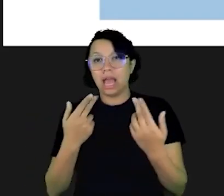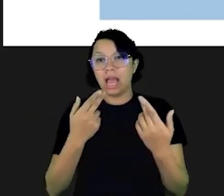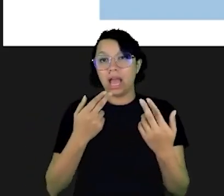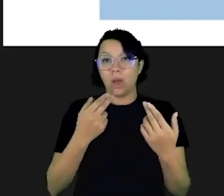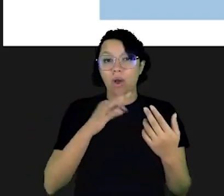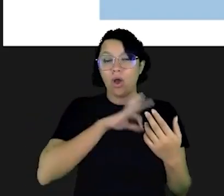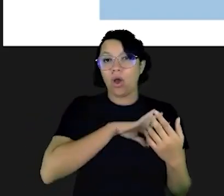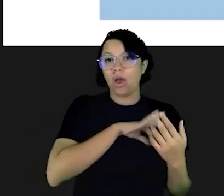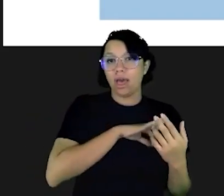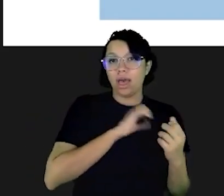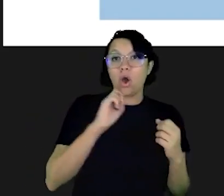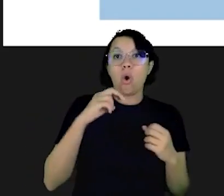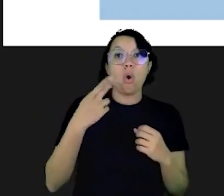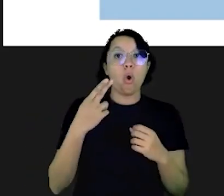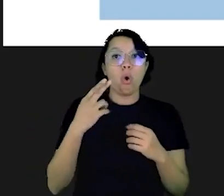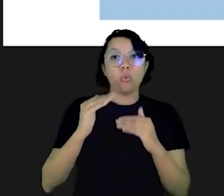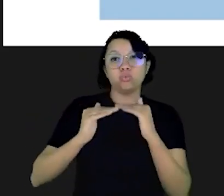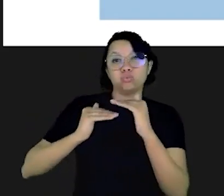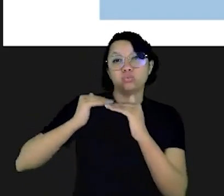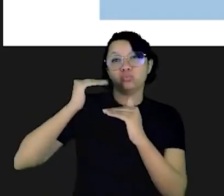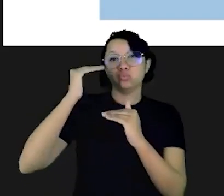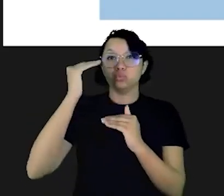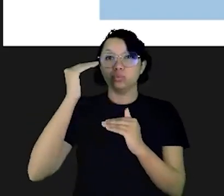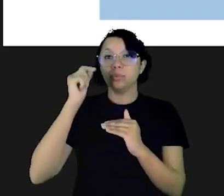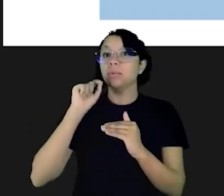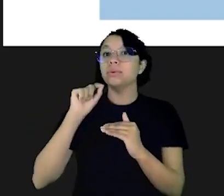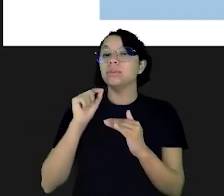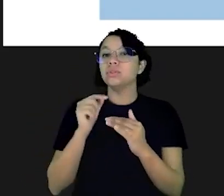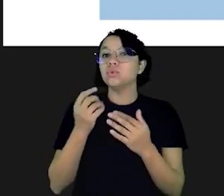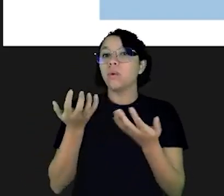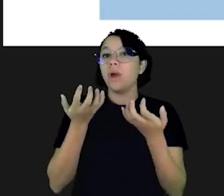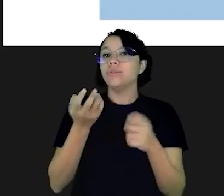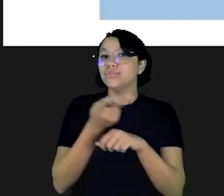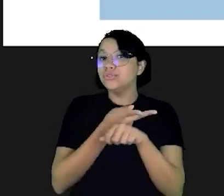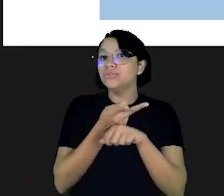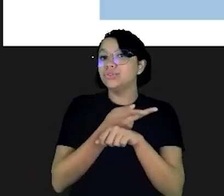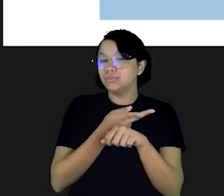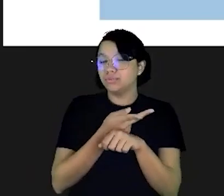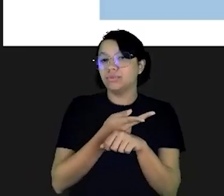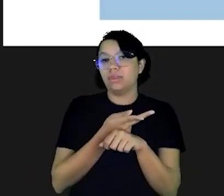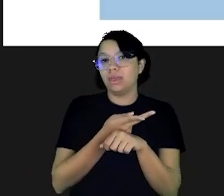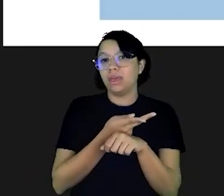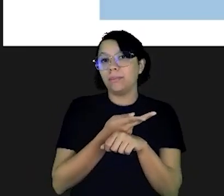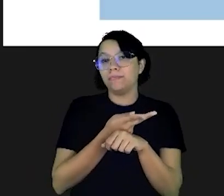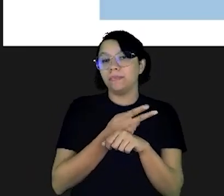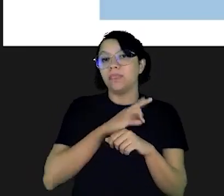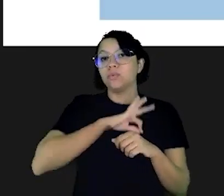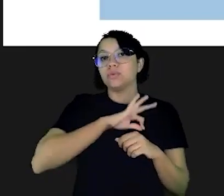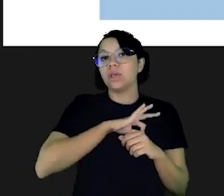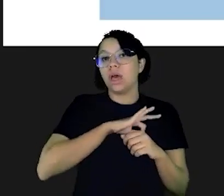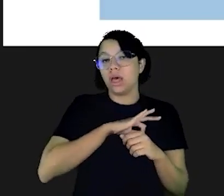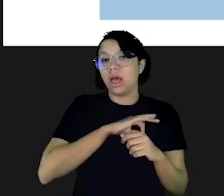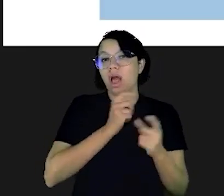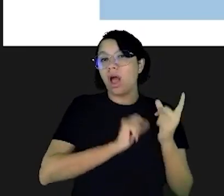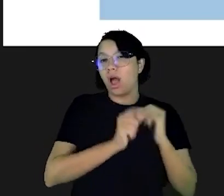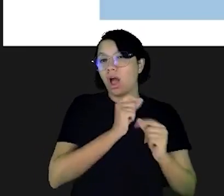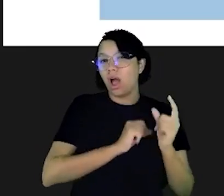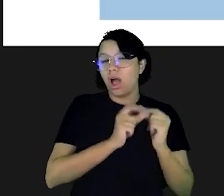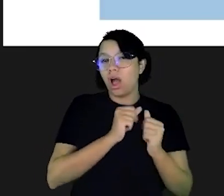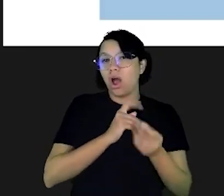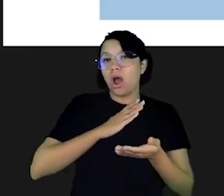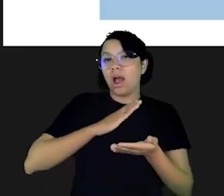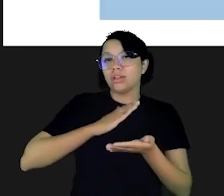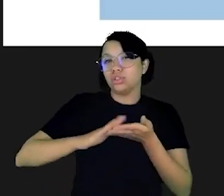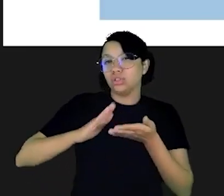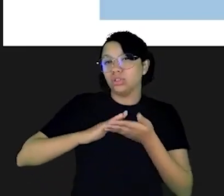são iguais às suas receitas. Ou se você tem um orçamento superavitário. Isso aqui é o que a gente realmente busca. Aquele orçamento